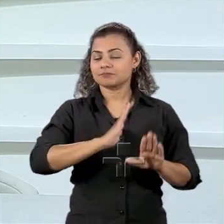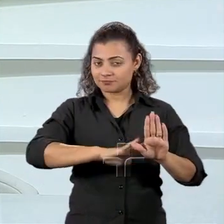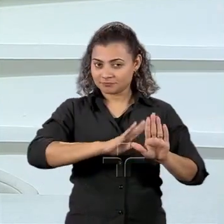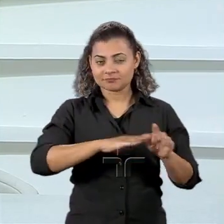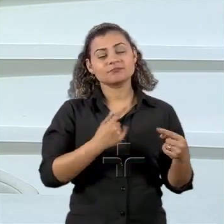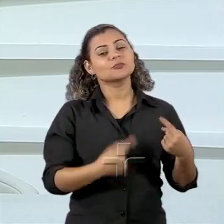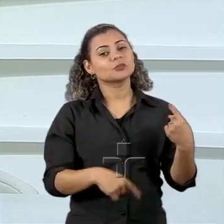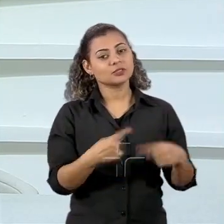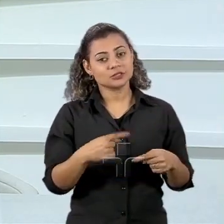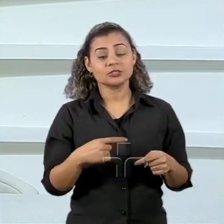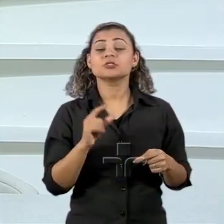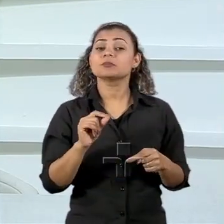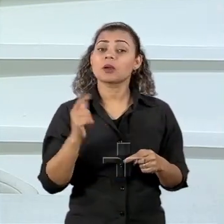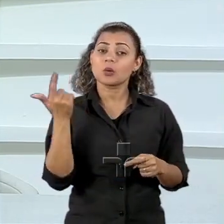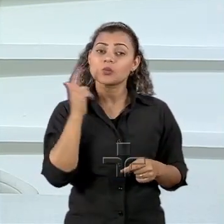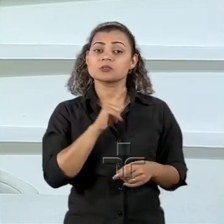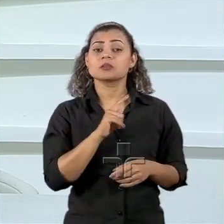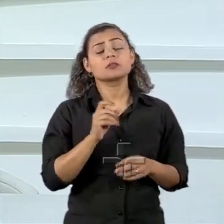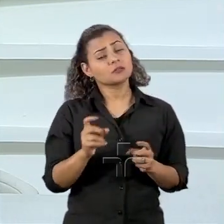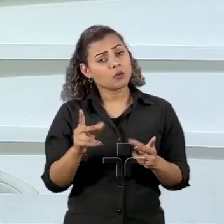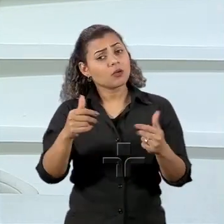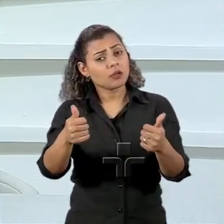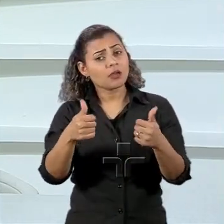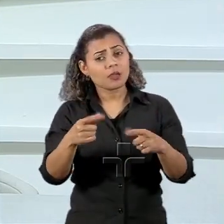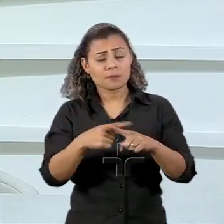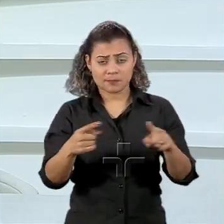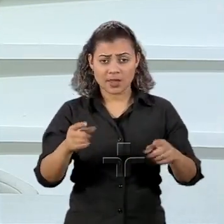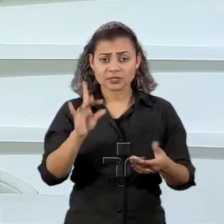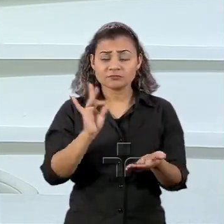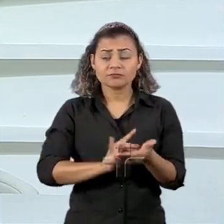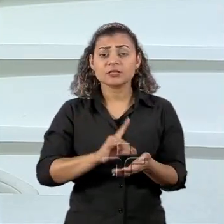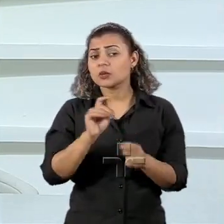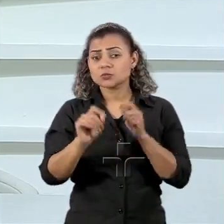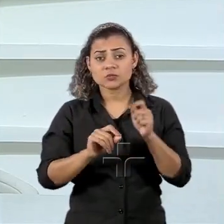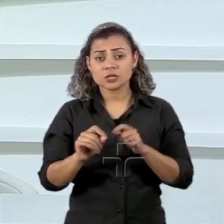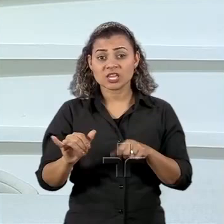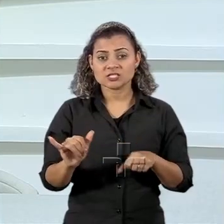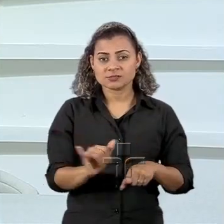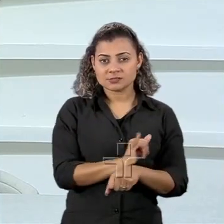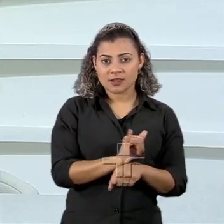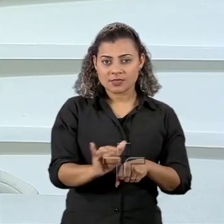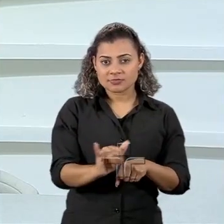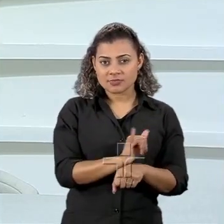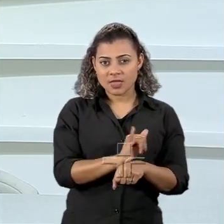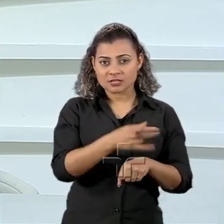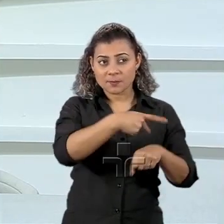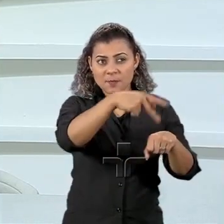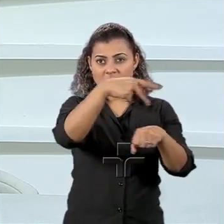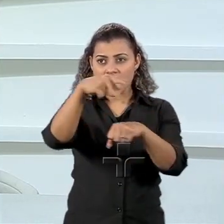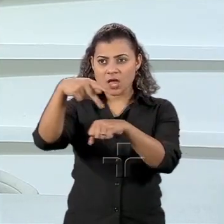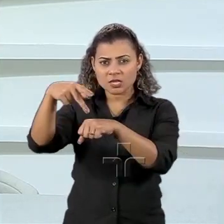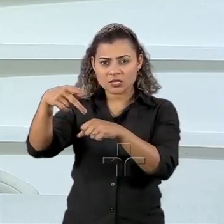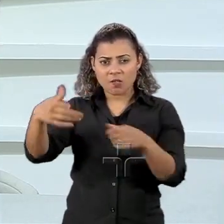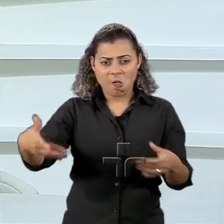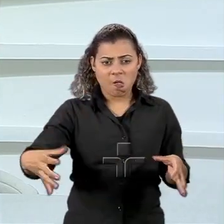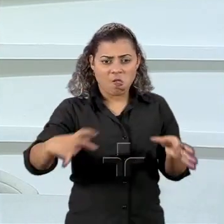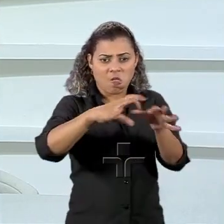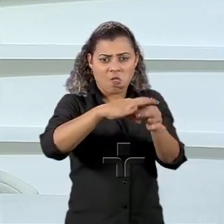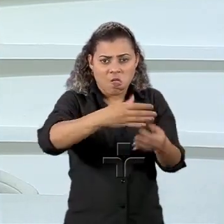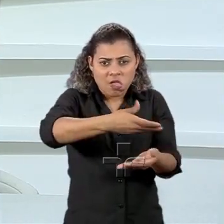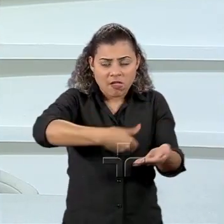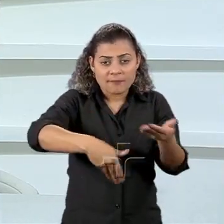economia para sustentar a política externa. Sim, mas, ao mesmo tempo, a estratégia de inserção internacional é uma parte